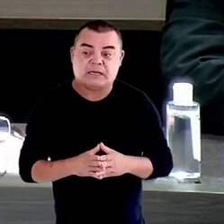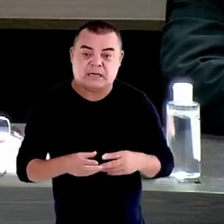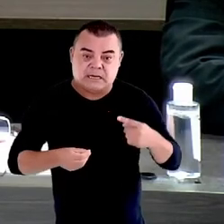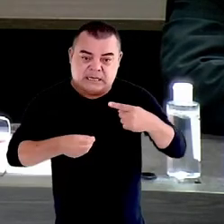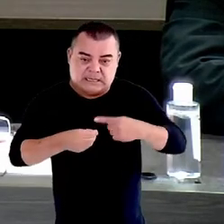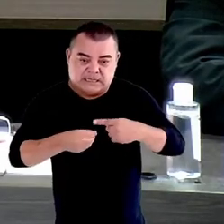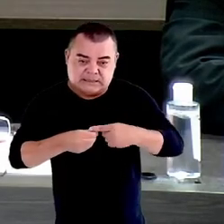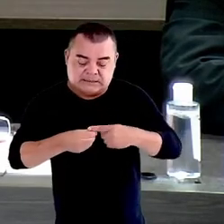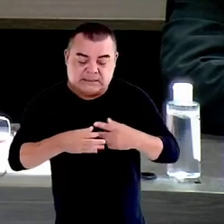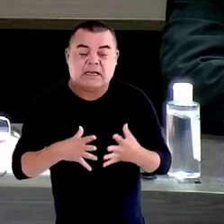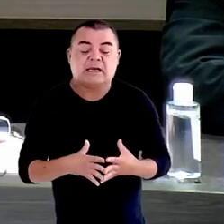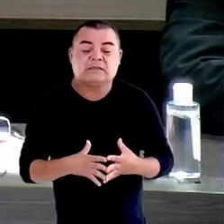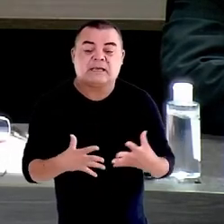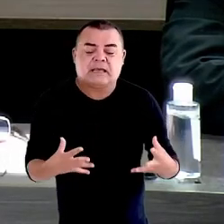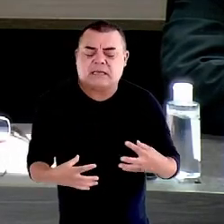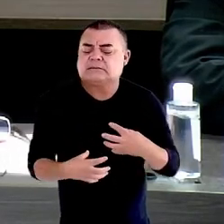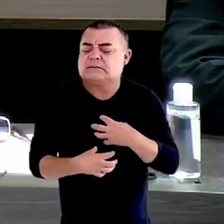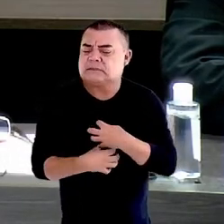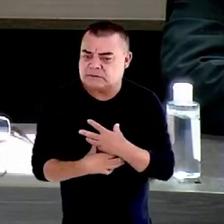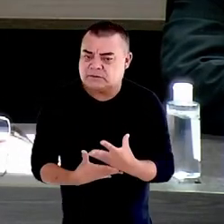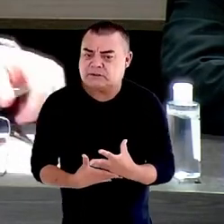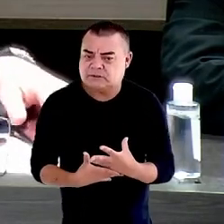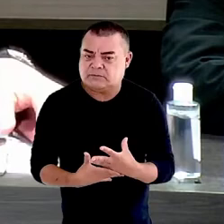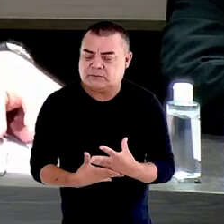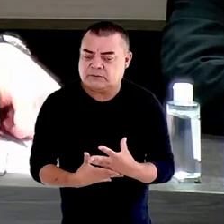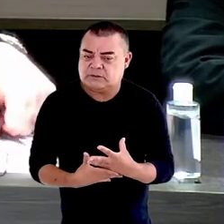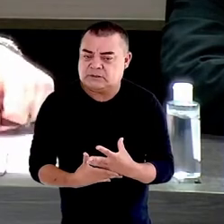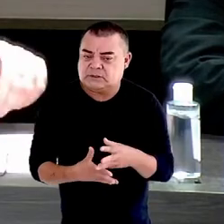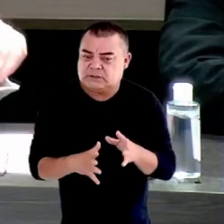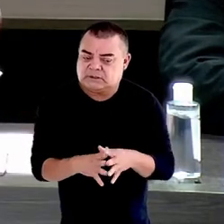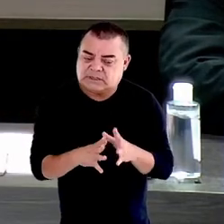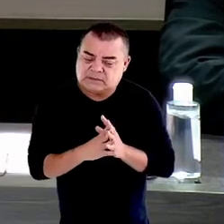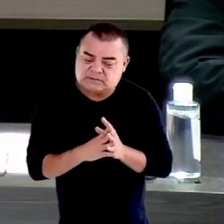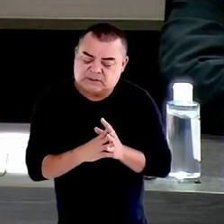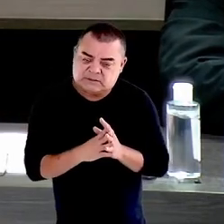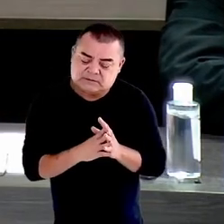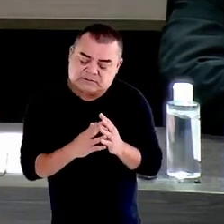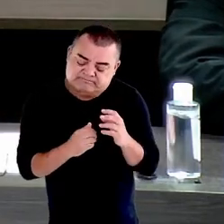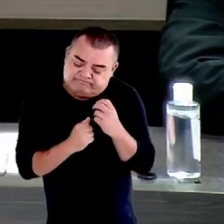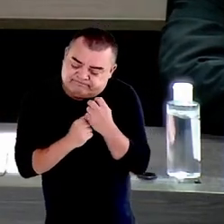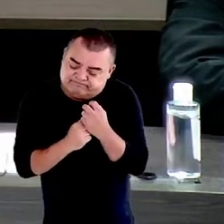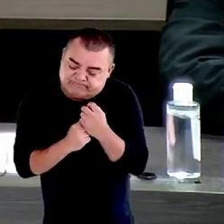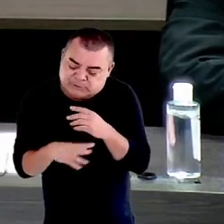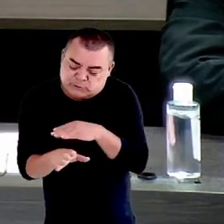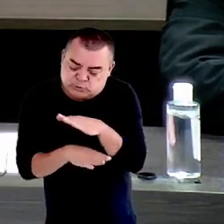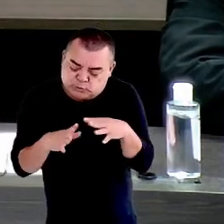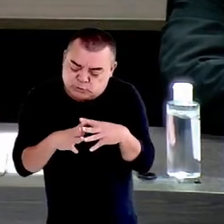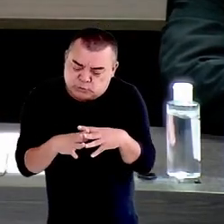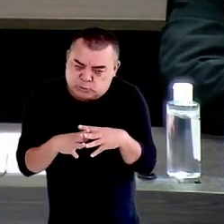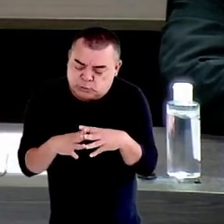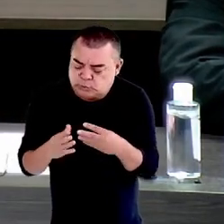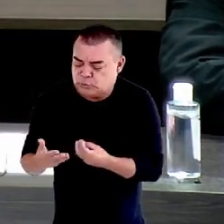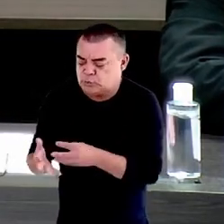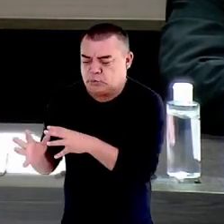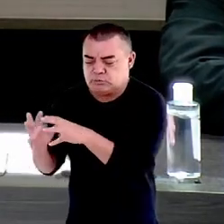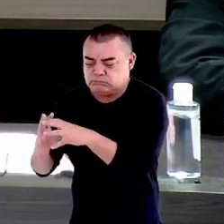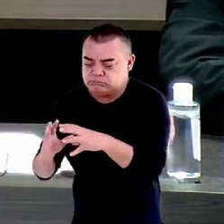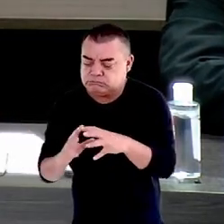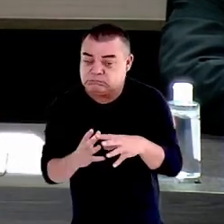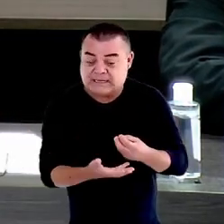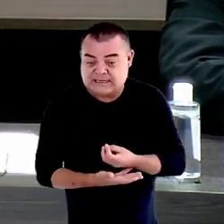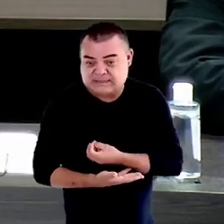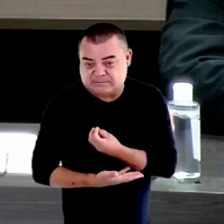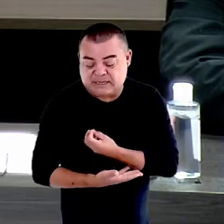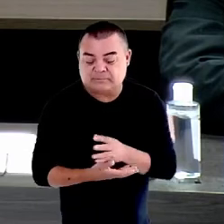sensível e constrangedor sobre todos os aspectos. A Constituição Federal,